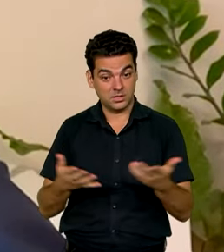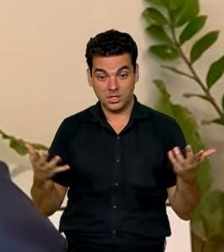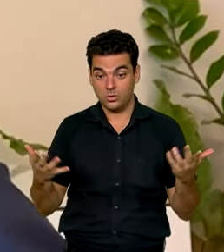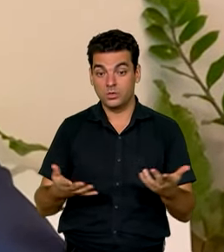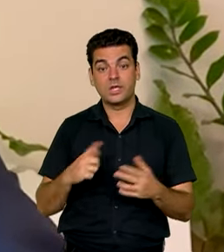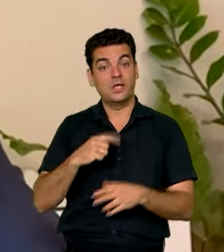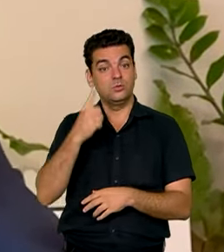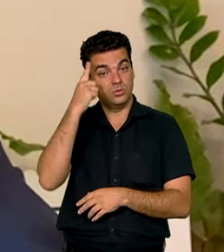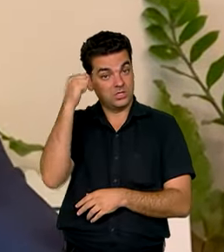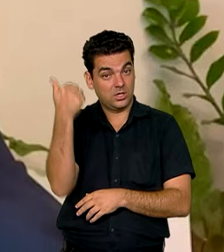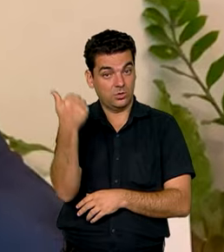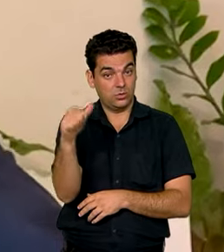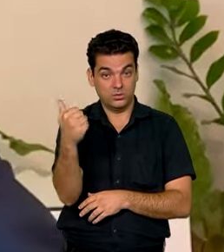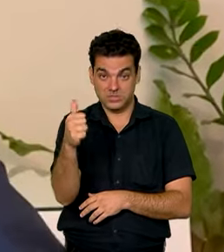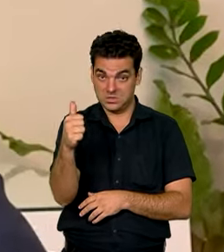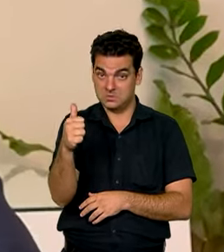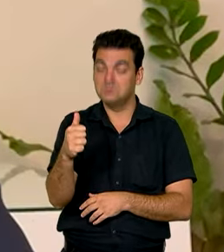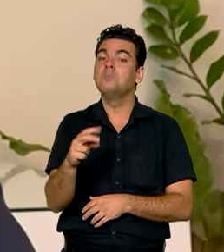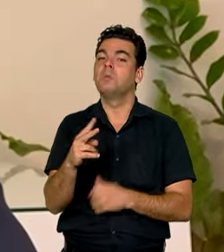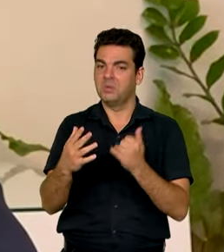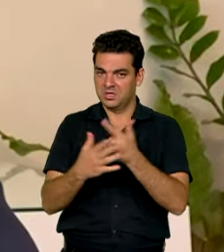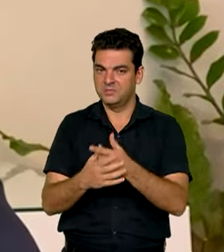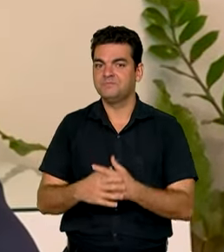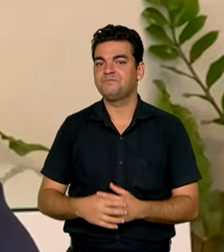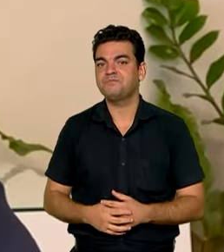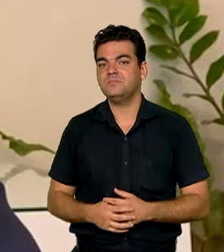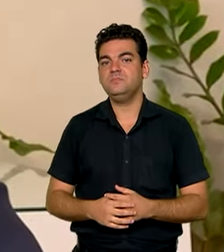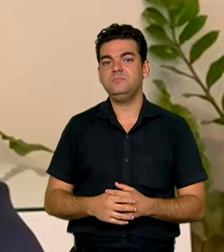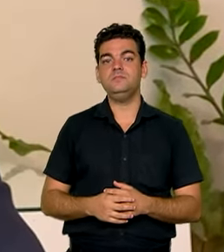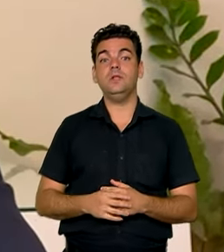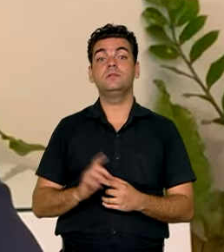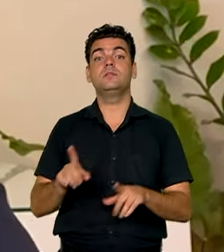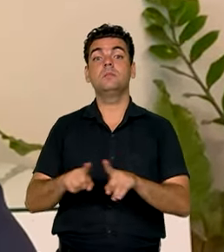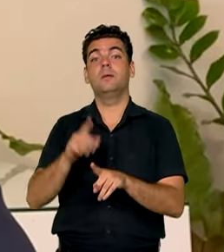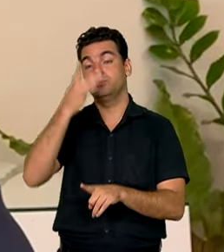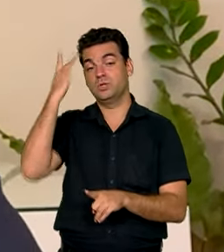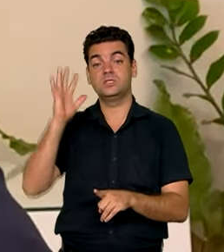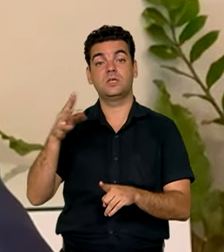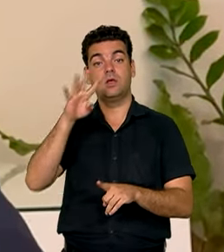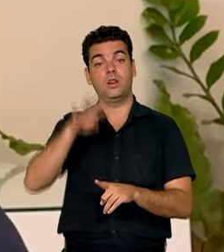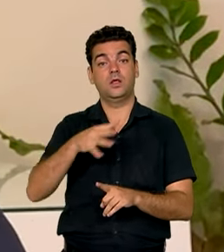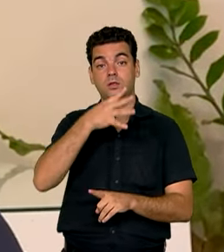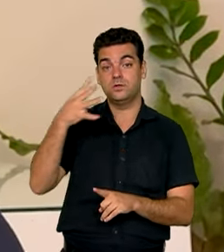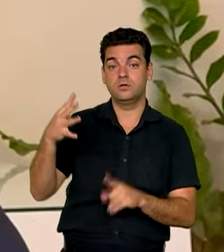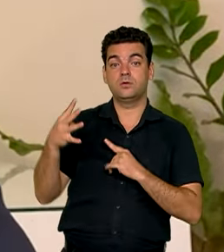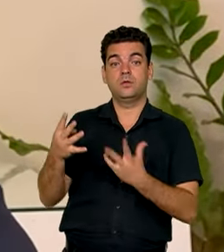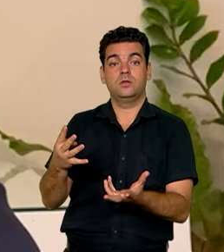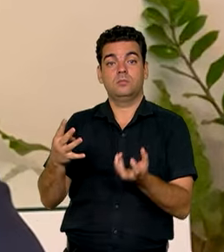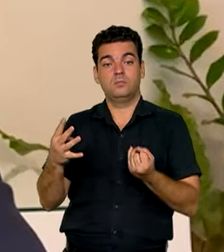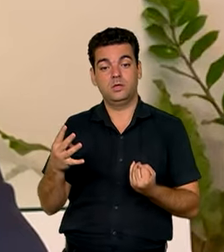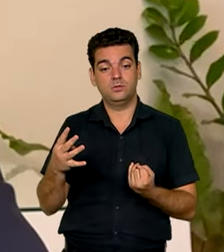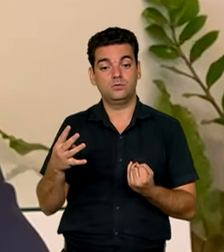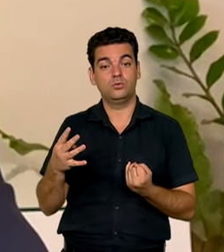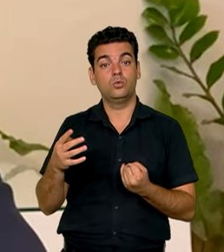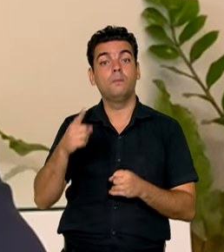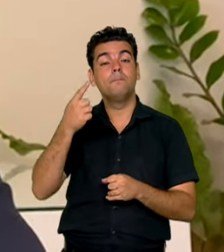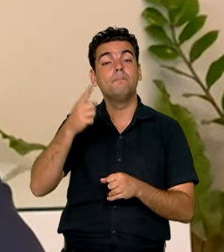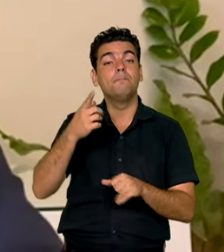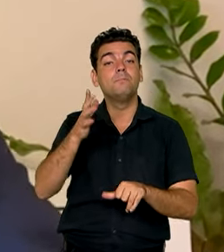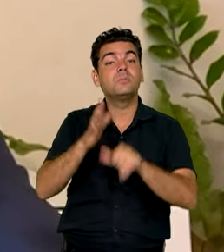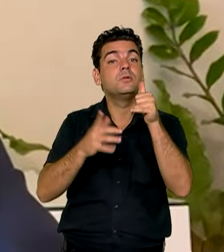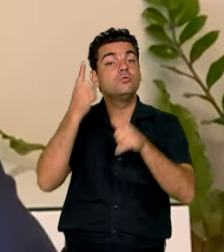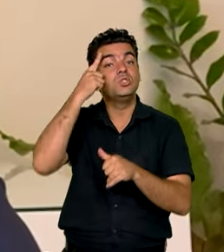dia 11. Dia 11, também o pagamento para quem tem no calendário o recebimento no primeiro dia.